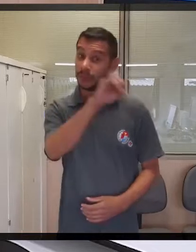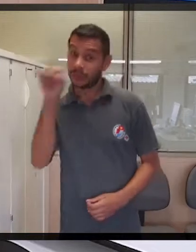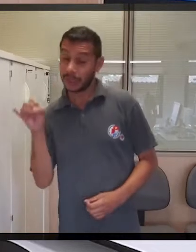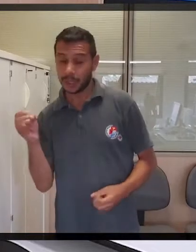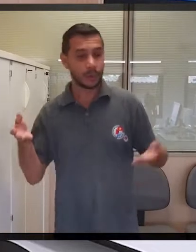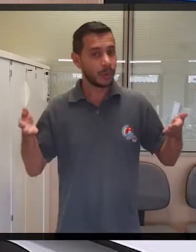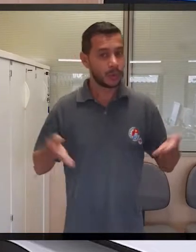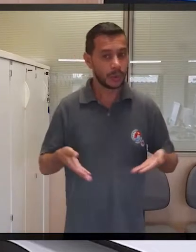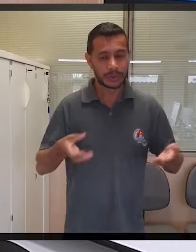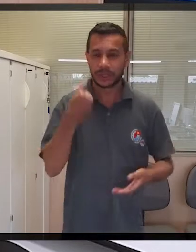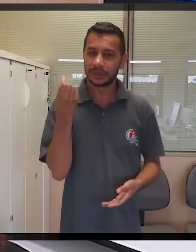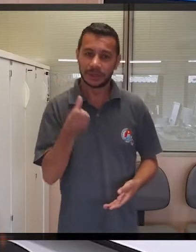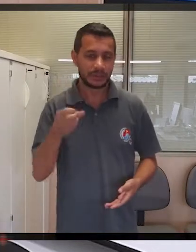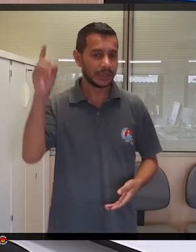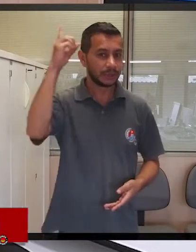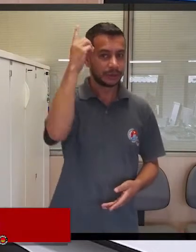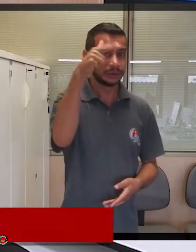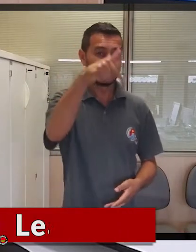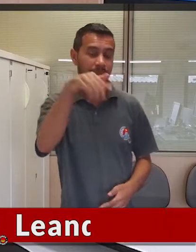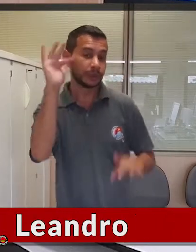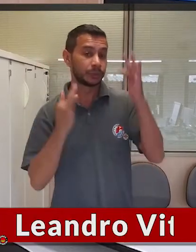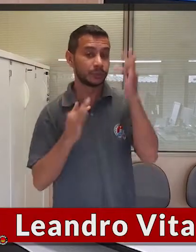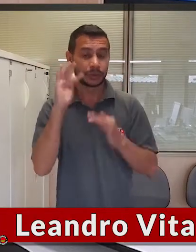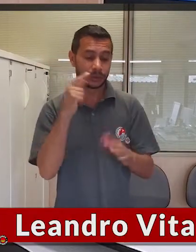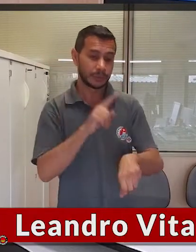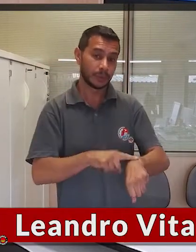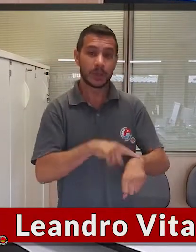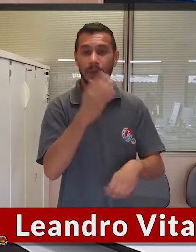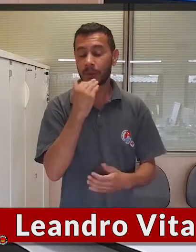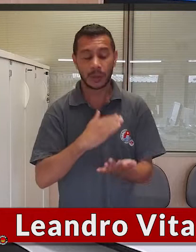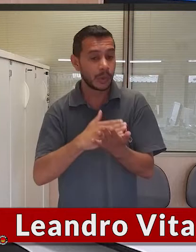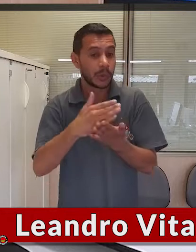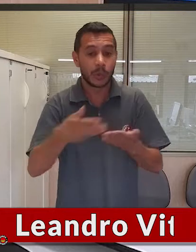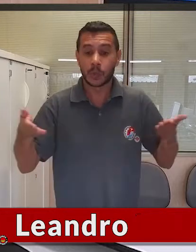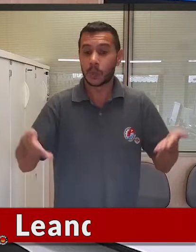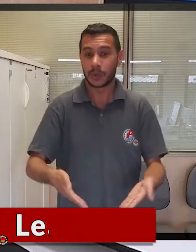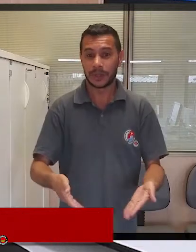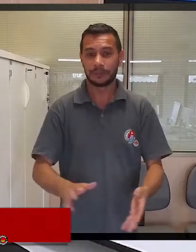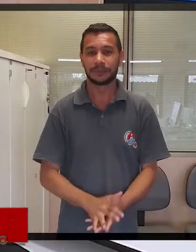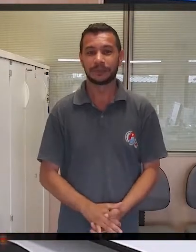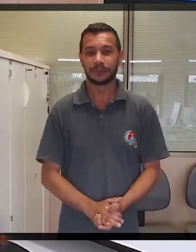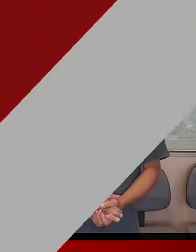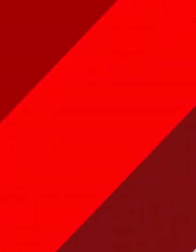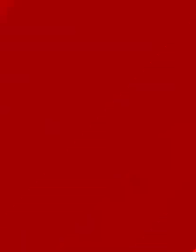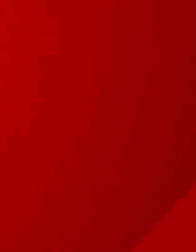Olá, hoje é sexta-feira, 7 de fevereiro. O Hora da Boia começa agora!